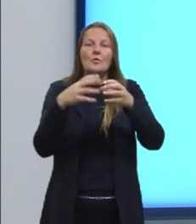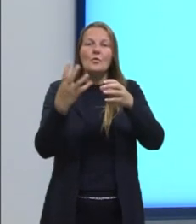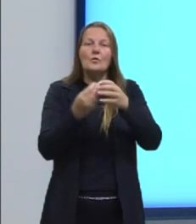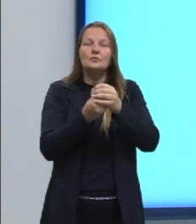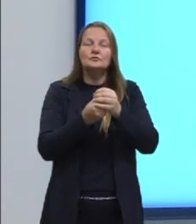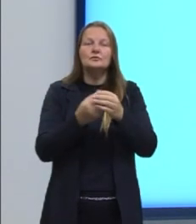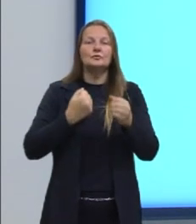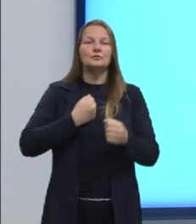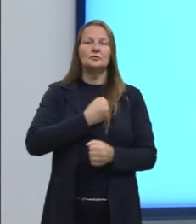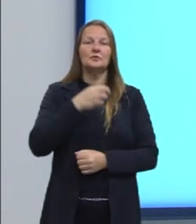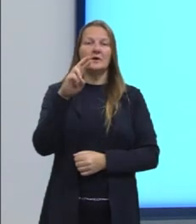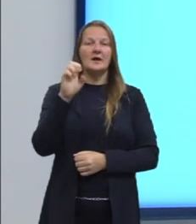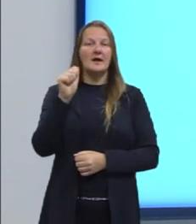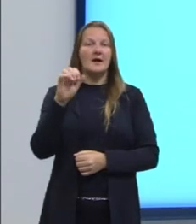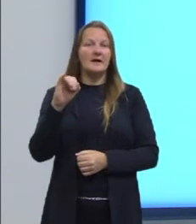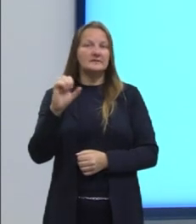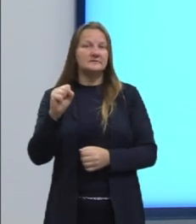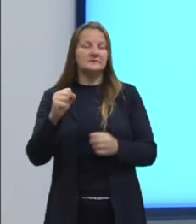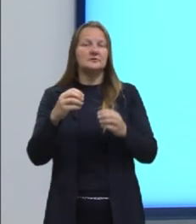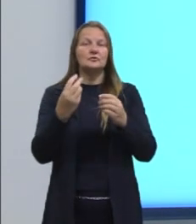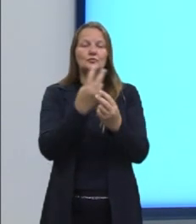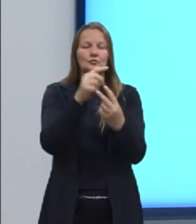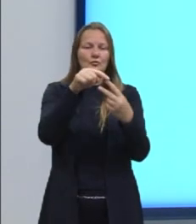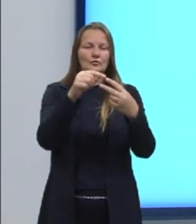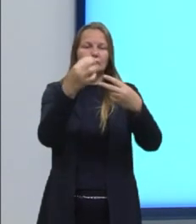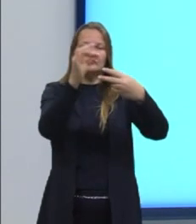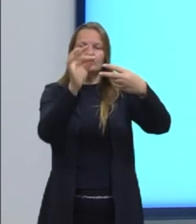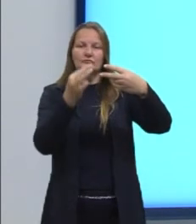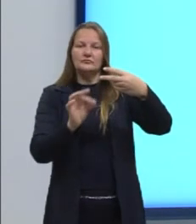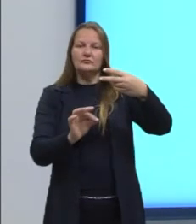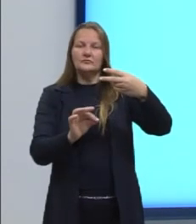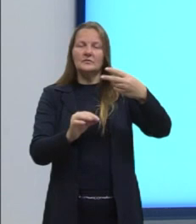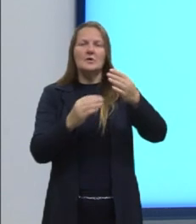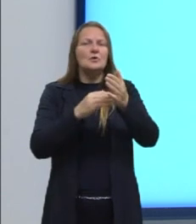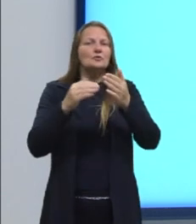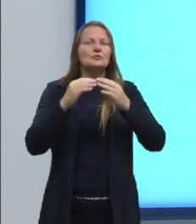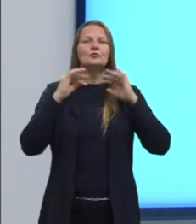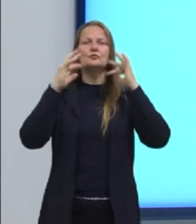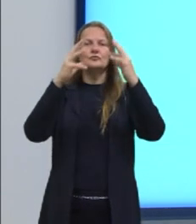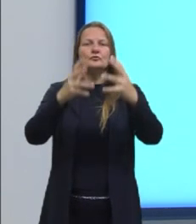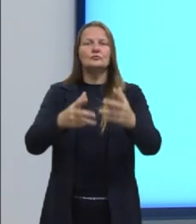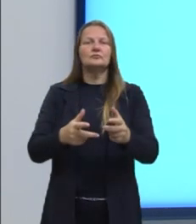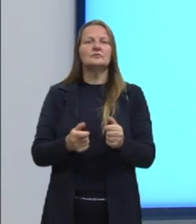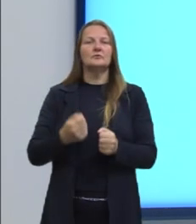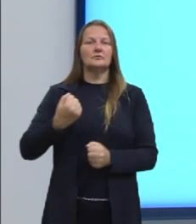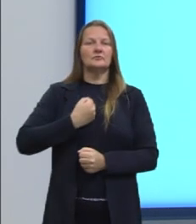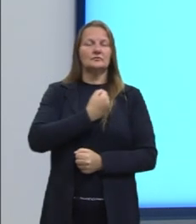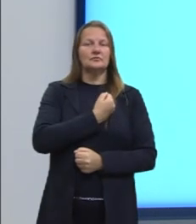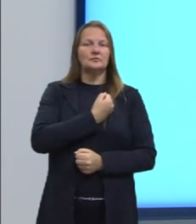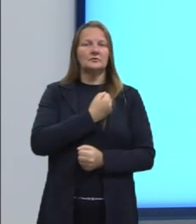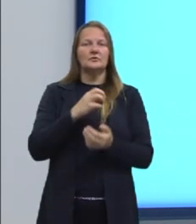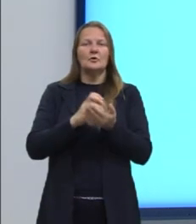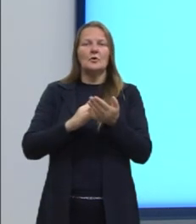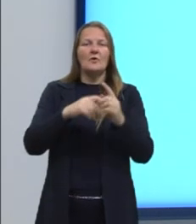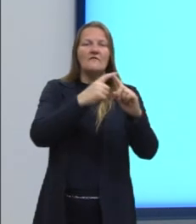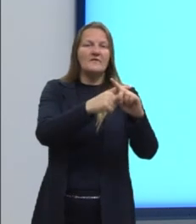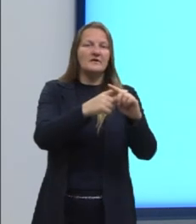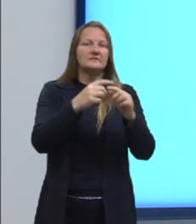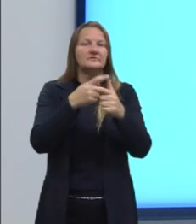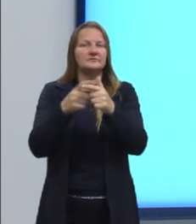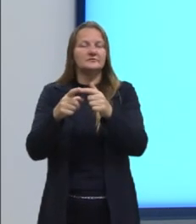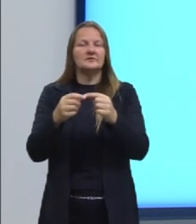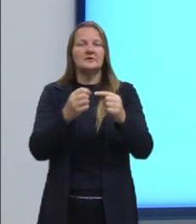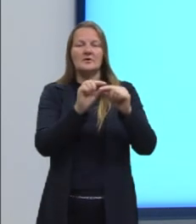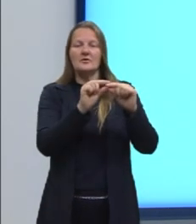reais. Não só esses dois itens, né? Mas tudo que envolve números, operações, reta